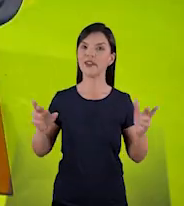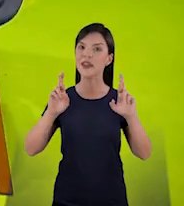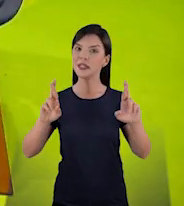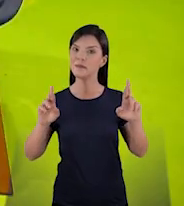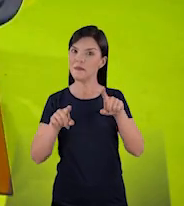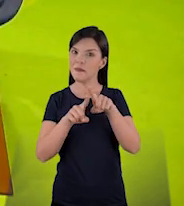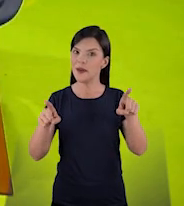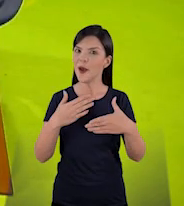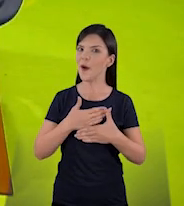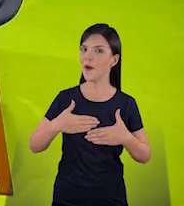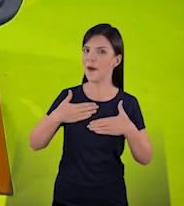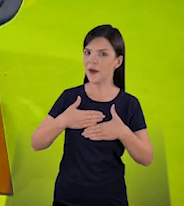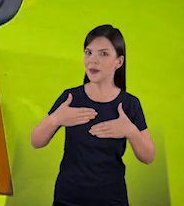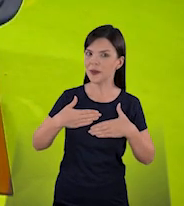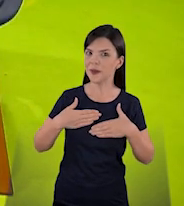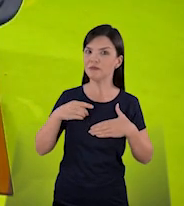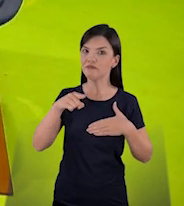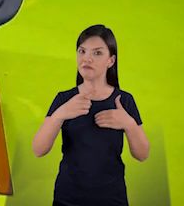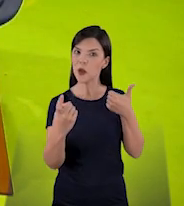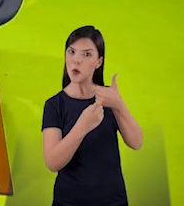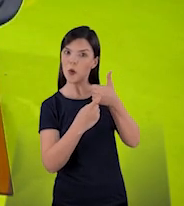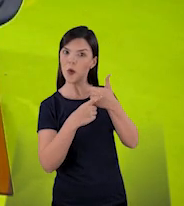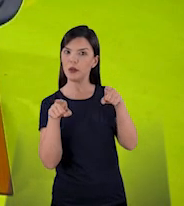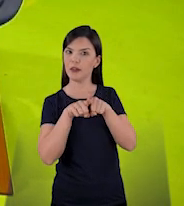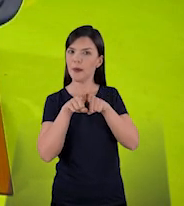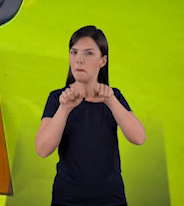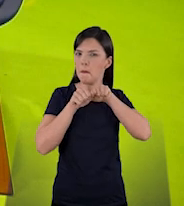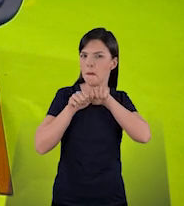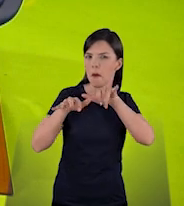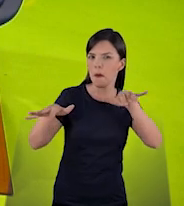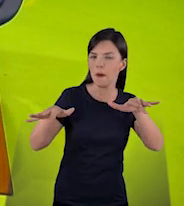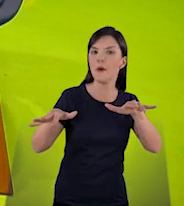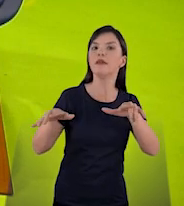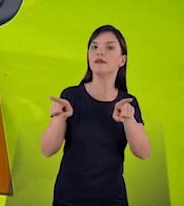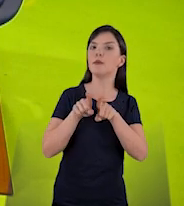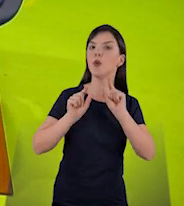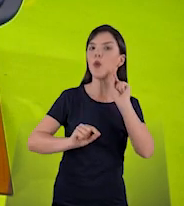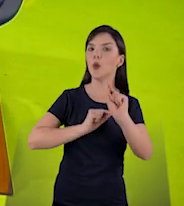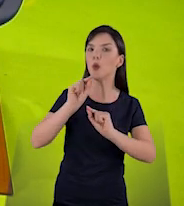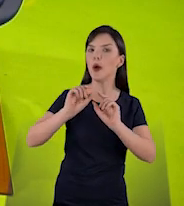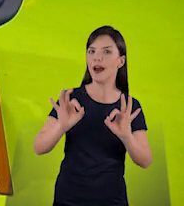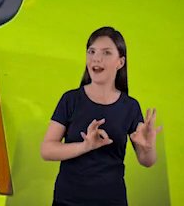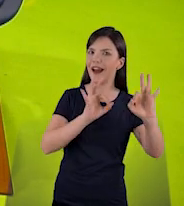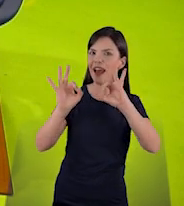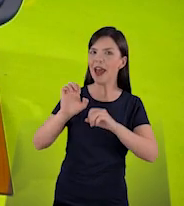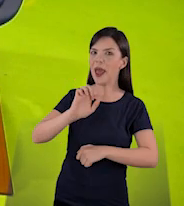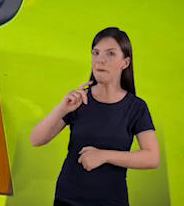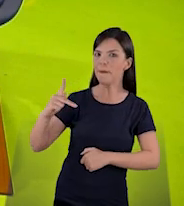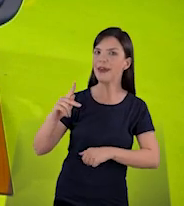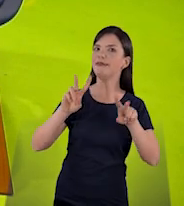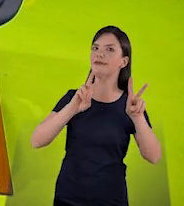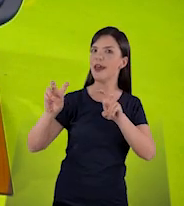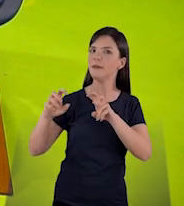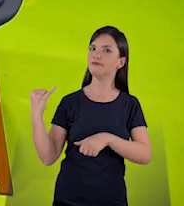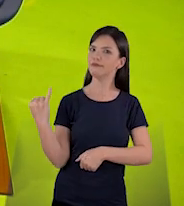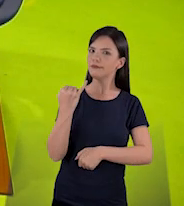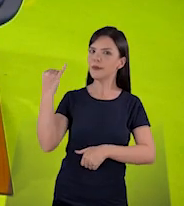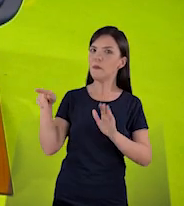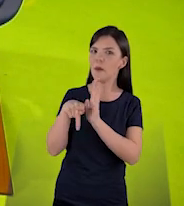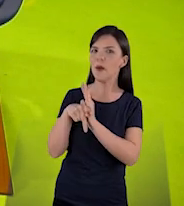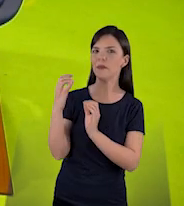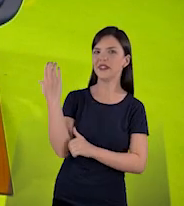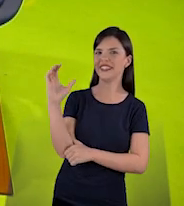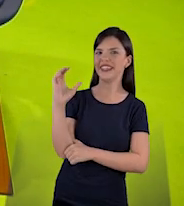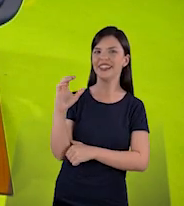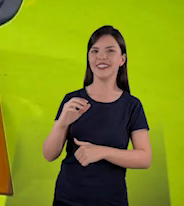Espero que vocês tenham gostado. Não deixe de curtir e compartilhar e também conferir os nossos outros episódios com temas super interessantes da